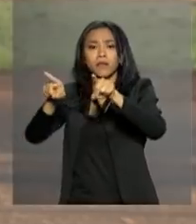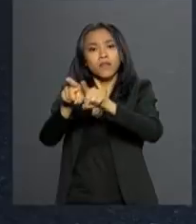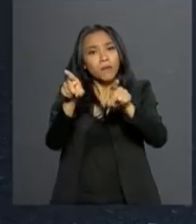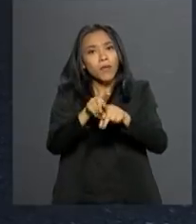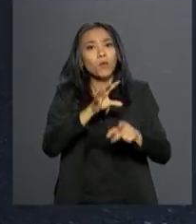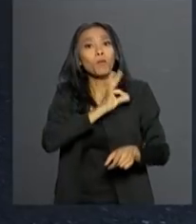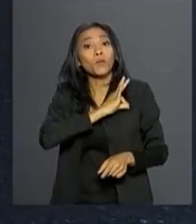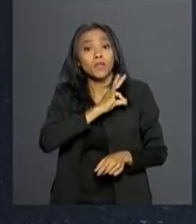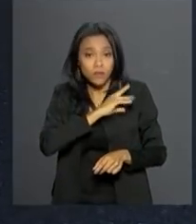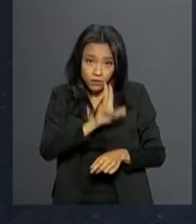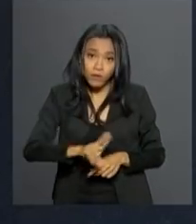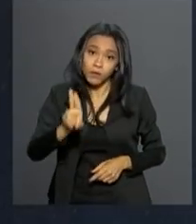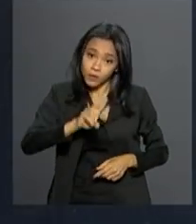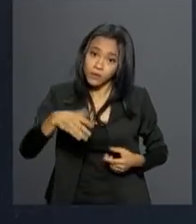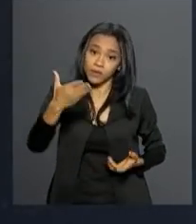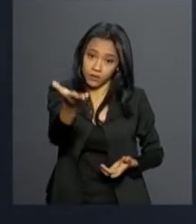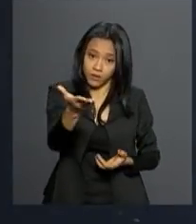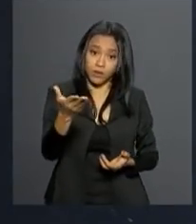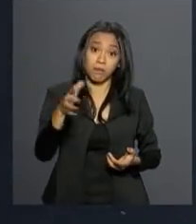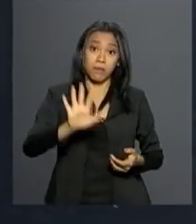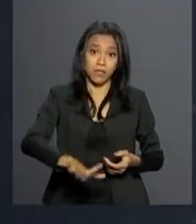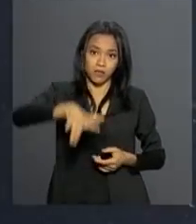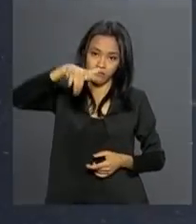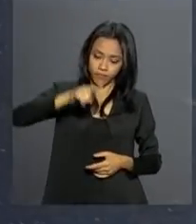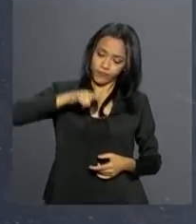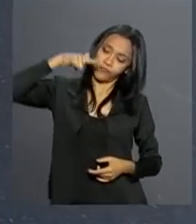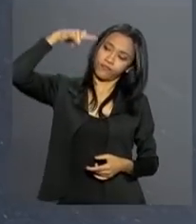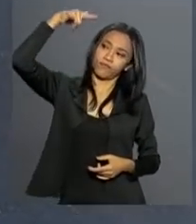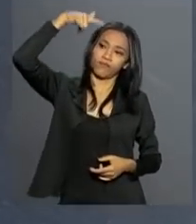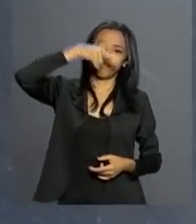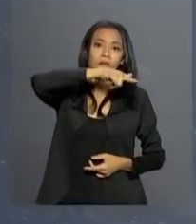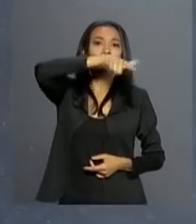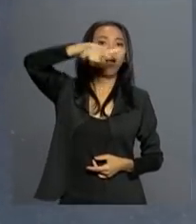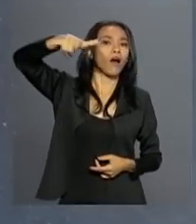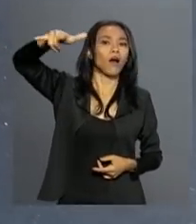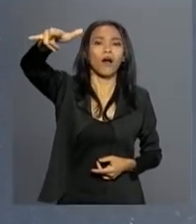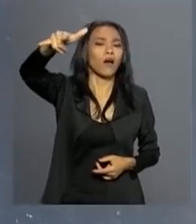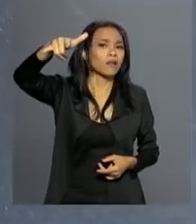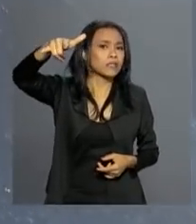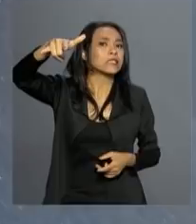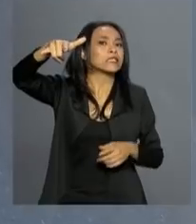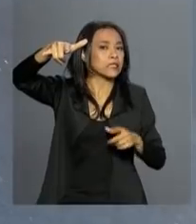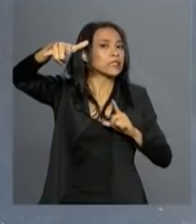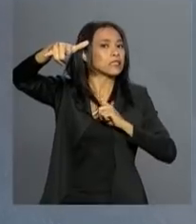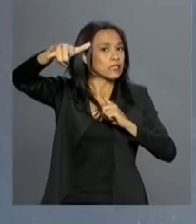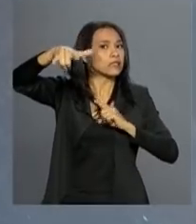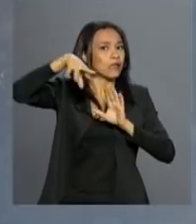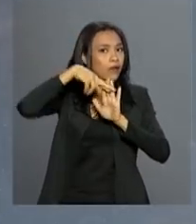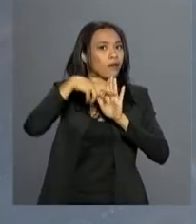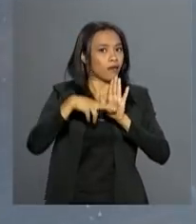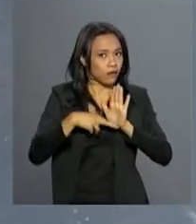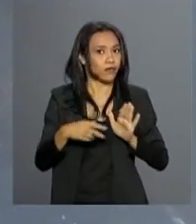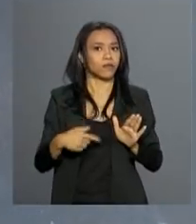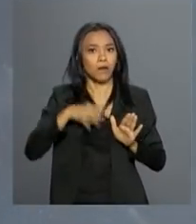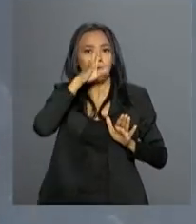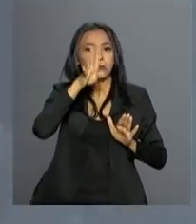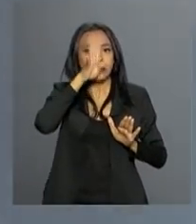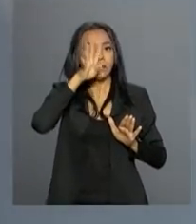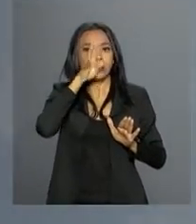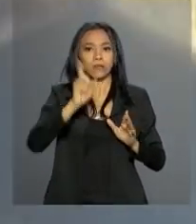antes de subir um equipamento como esses e sair voando por aí, algumas regras têm que ser observadas.